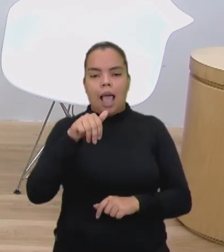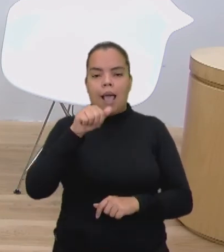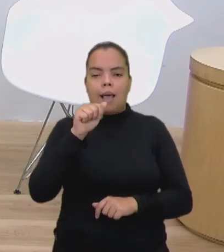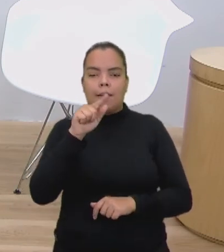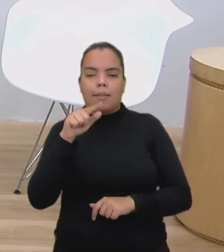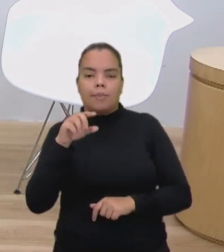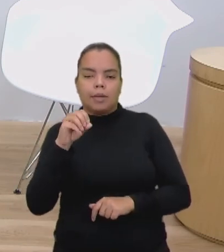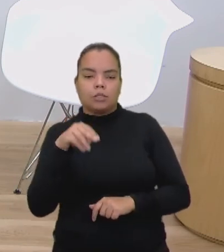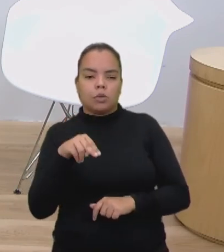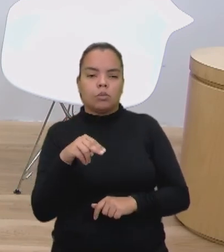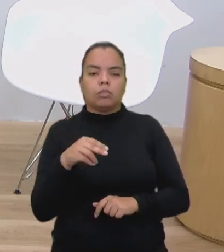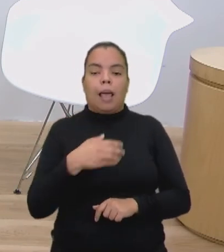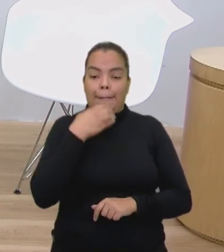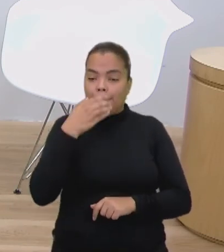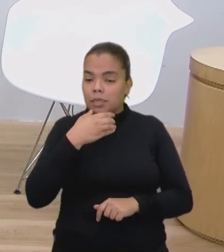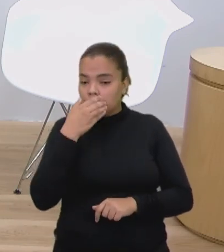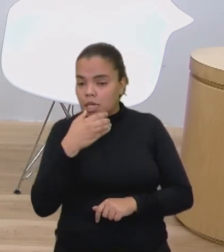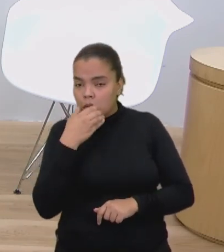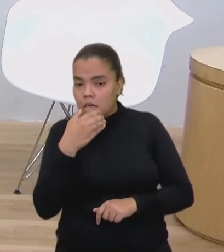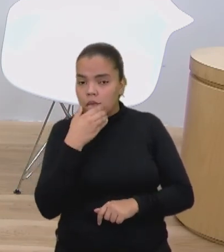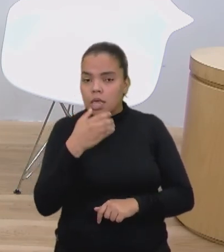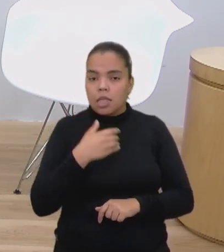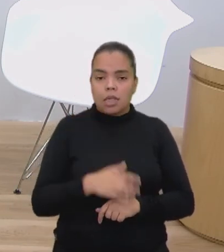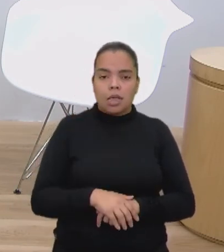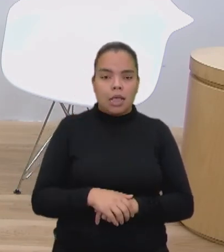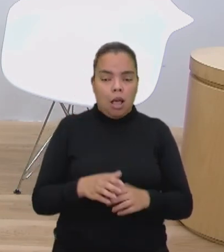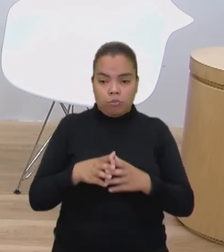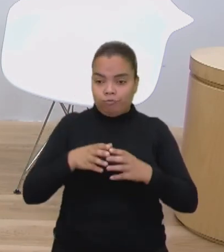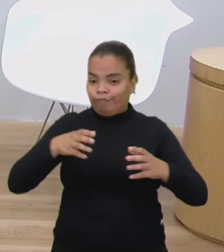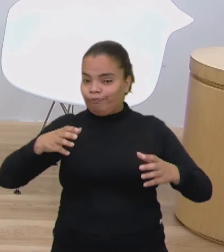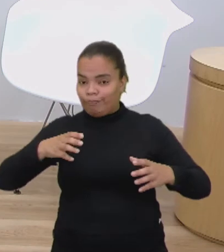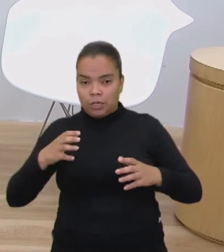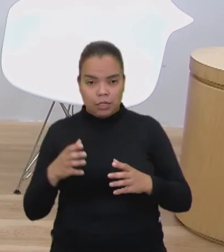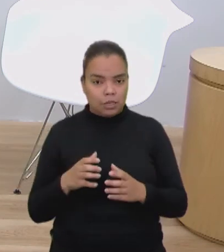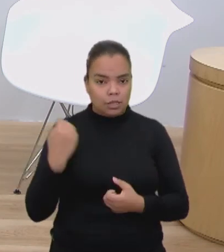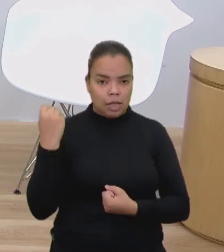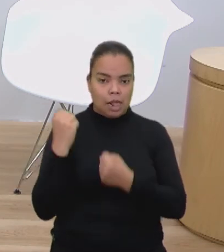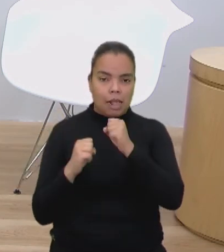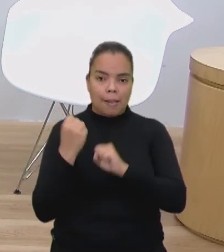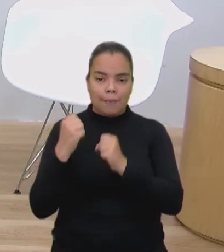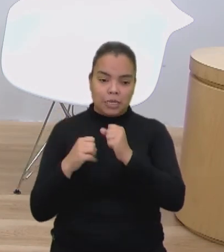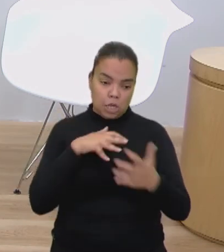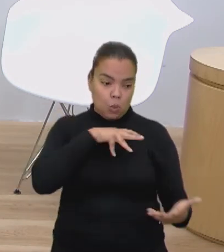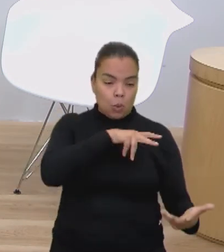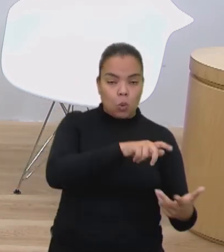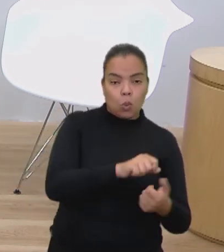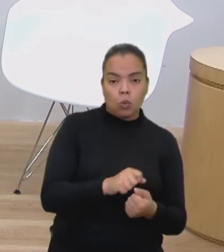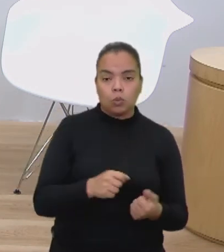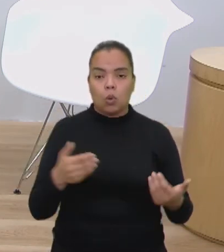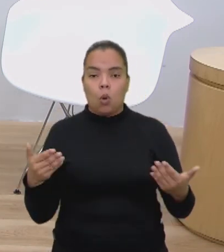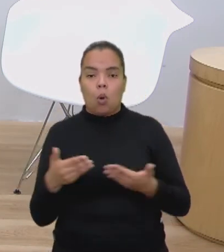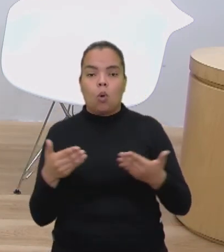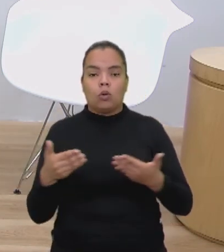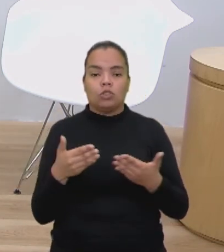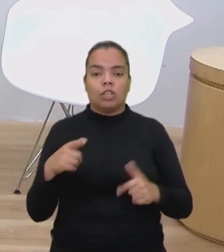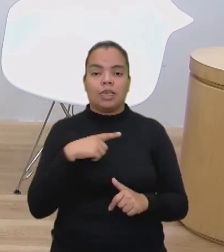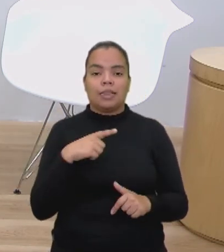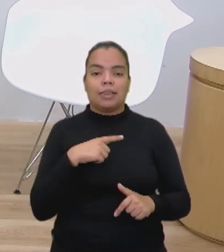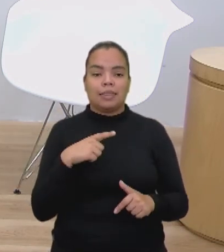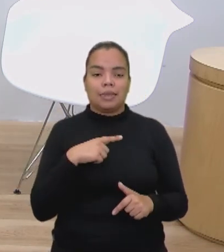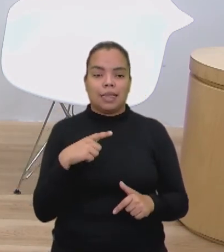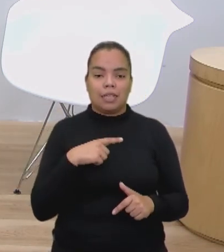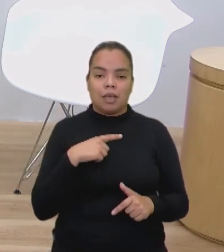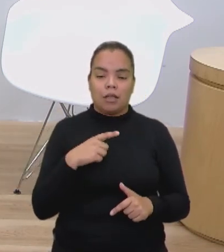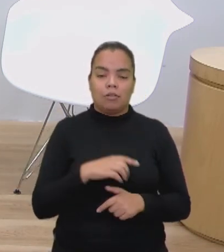Apple. Você percebeu? Sempre. Nenhuma das grandes, gigantescas empresas do planeta hoje, que são aquelas que têm os maiores